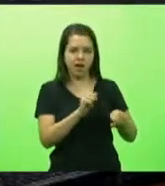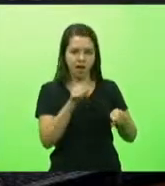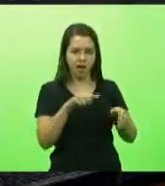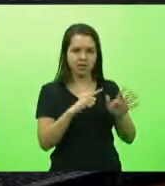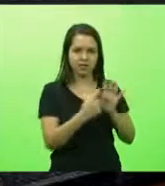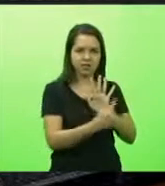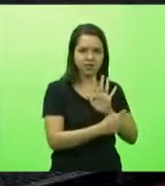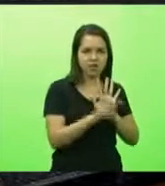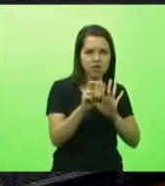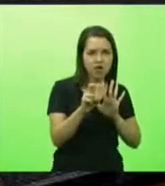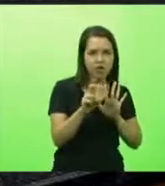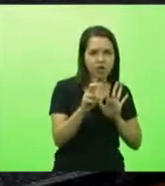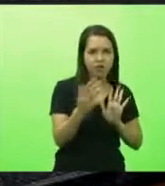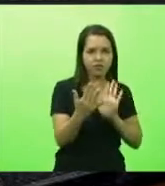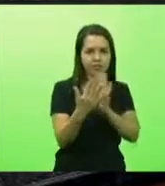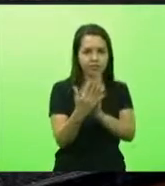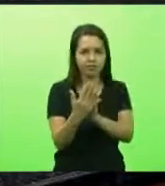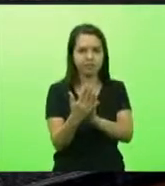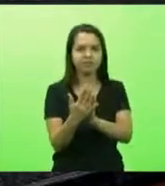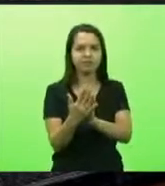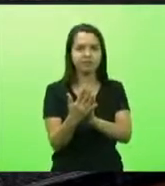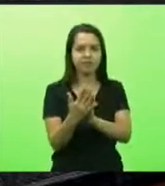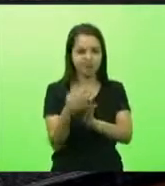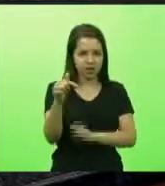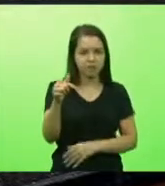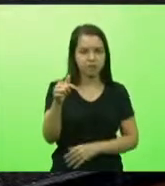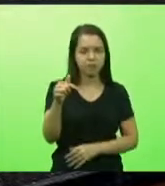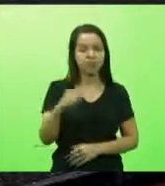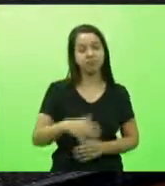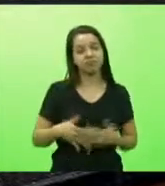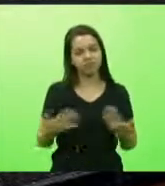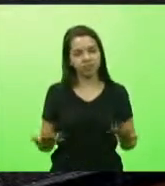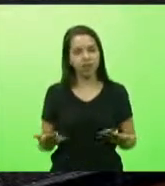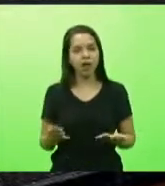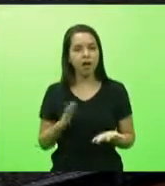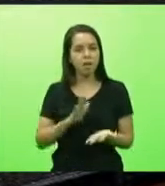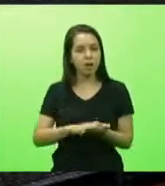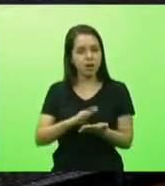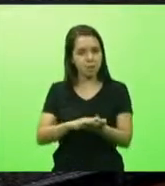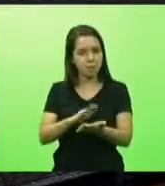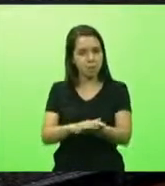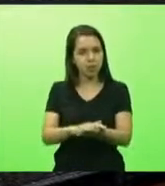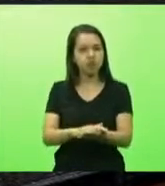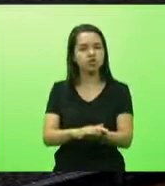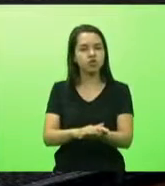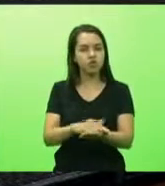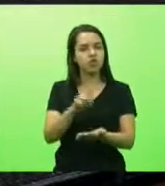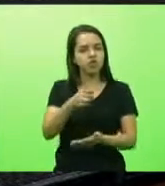procuraram o senhor? Sete. Então, parabéns por ser a voz de mais uma menoria aqui dentro, precisa ser ouvida.